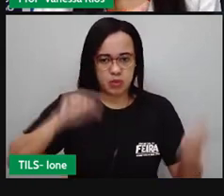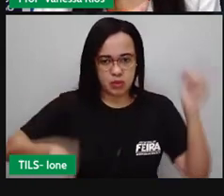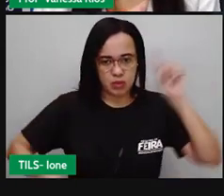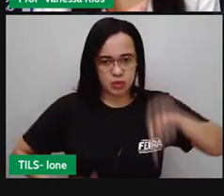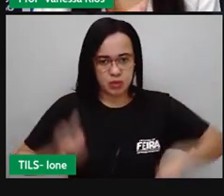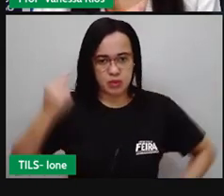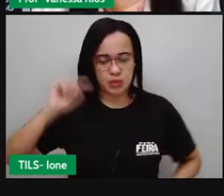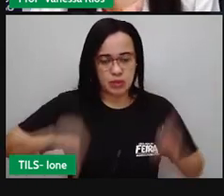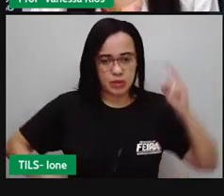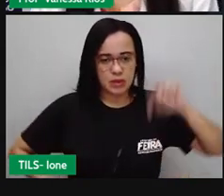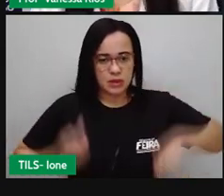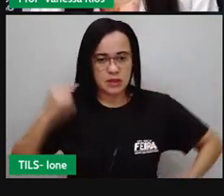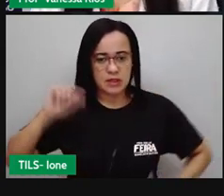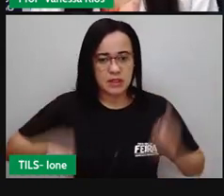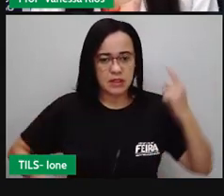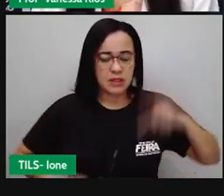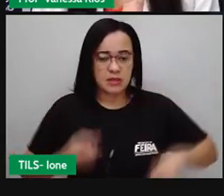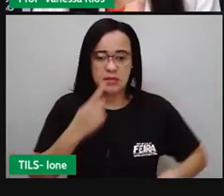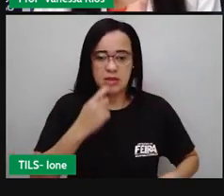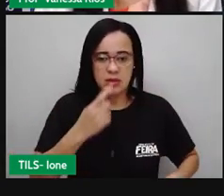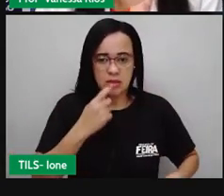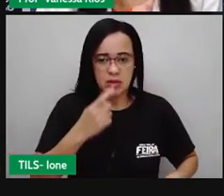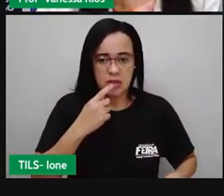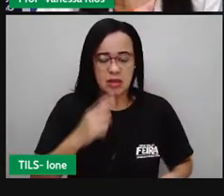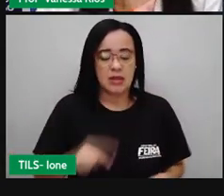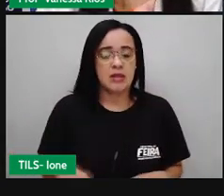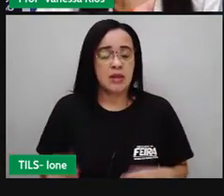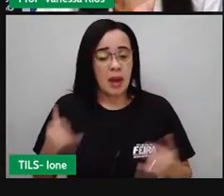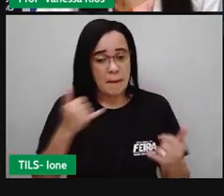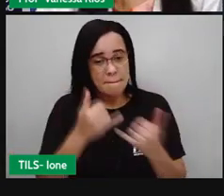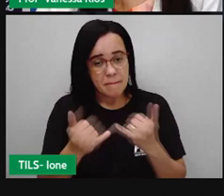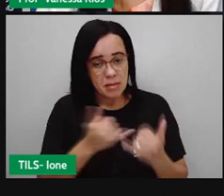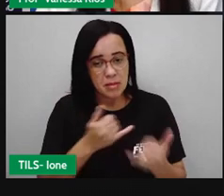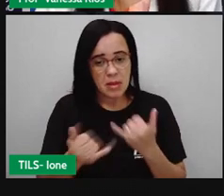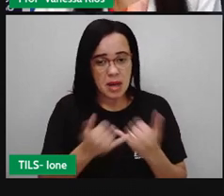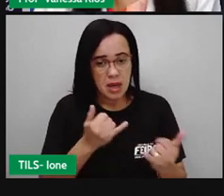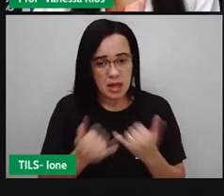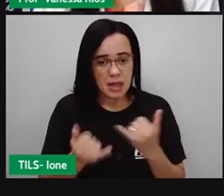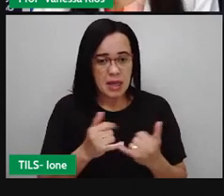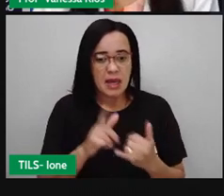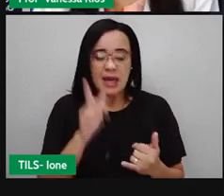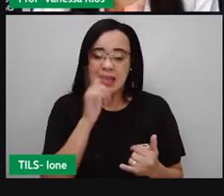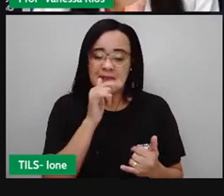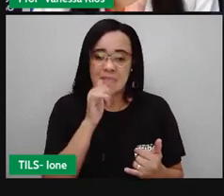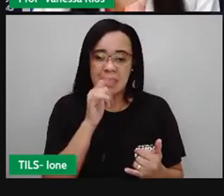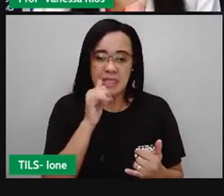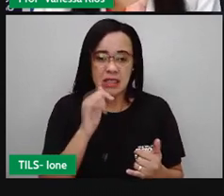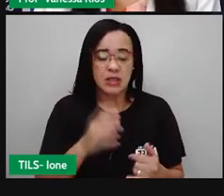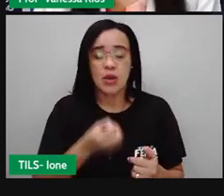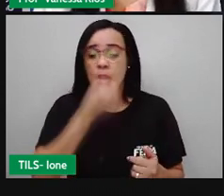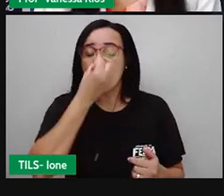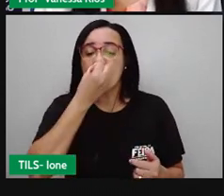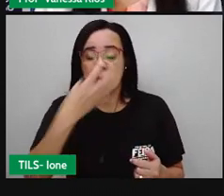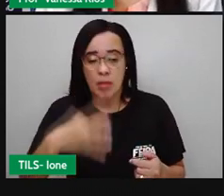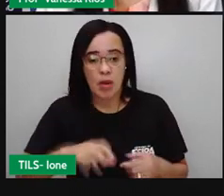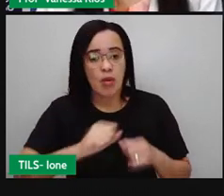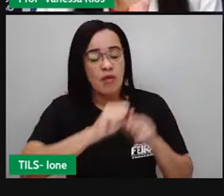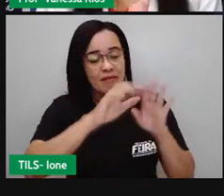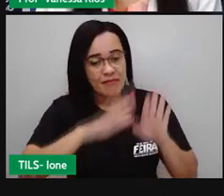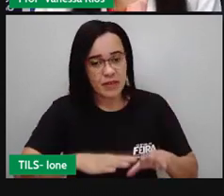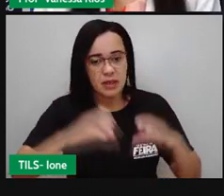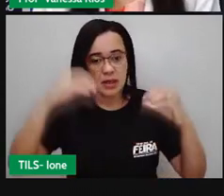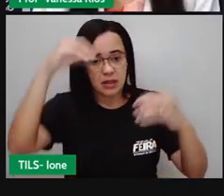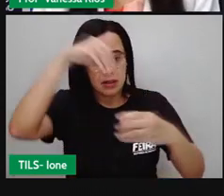Do sangue. E aí tudo que é bom que existe nessa parte é retido aí nos rins, né? E aí não